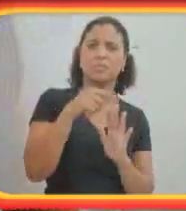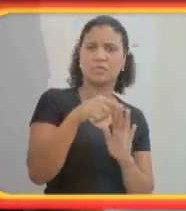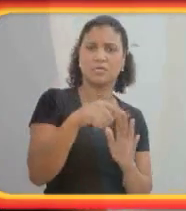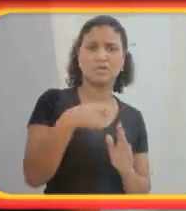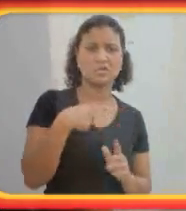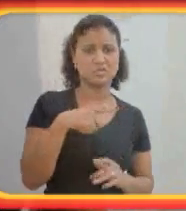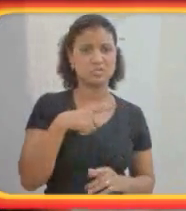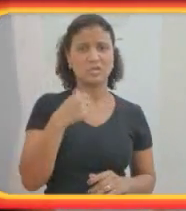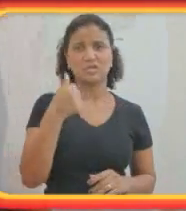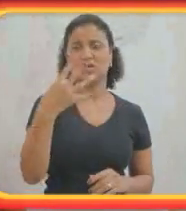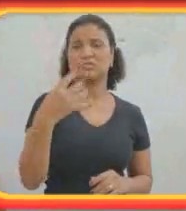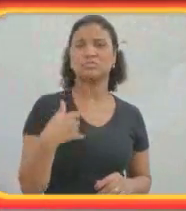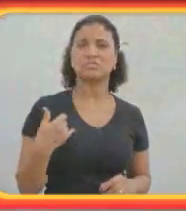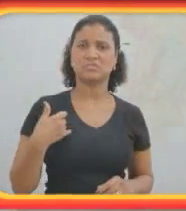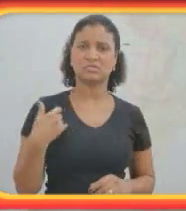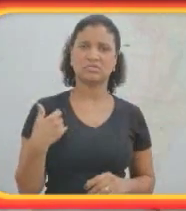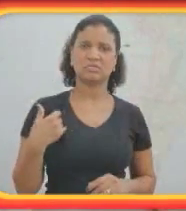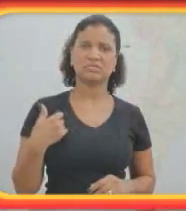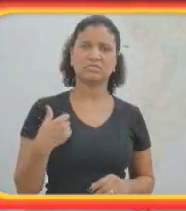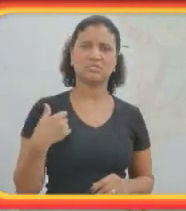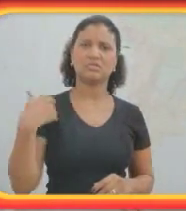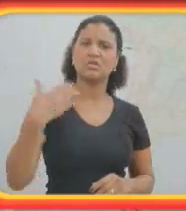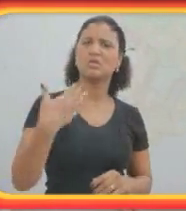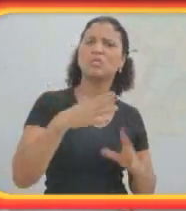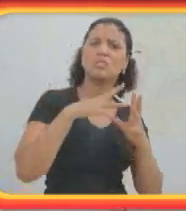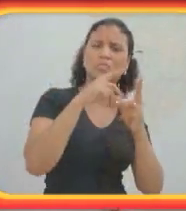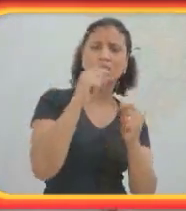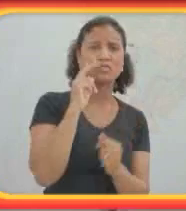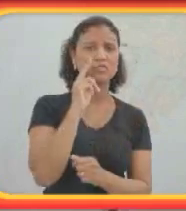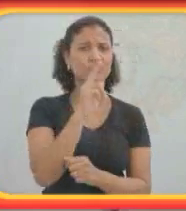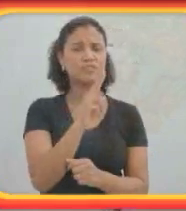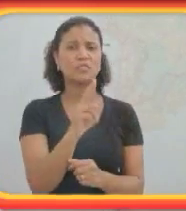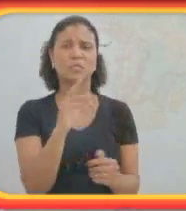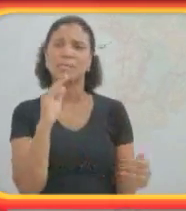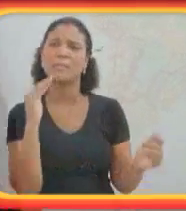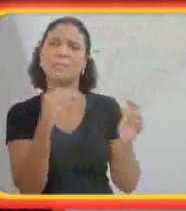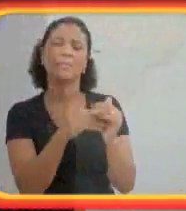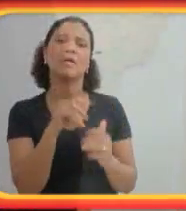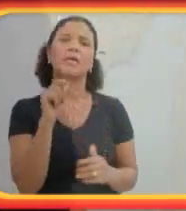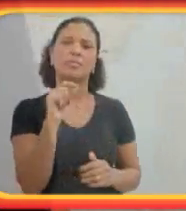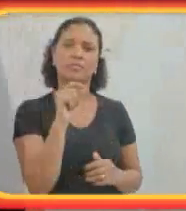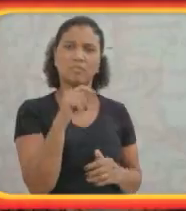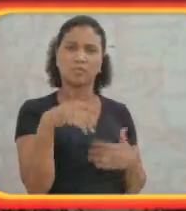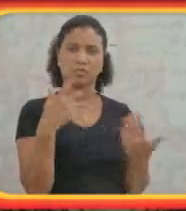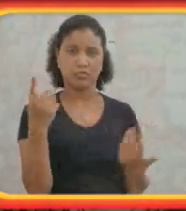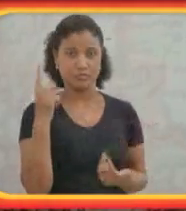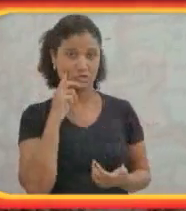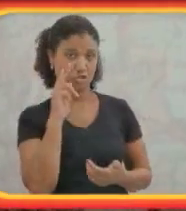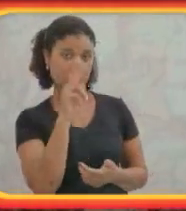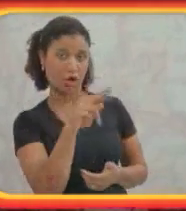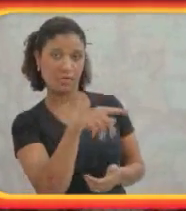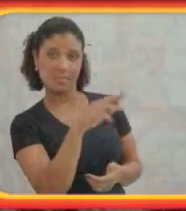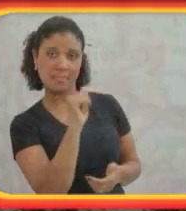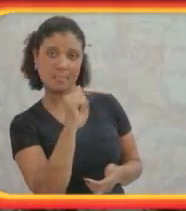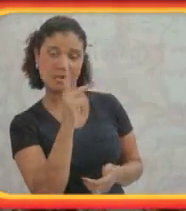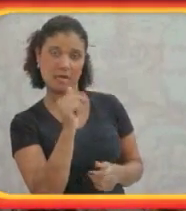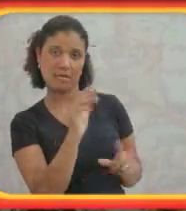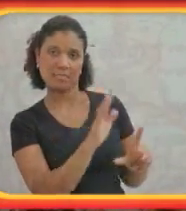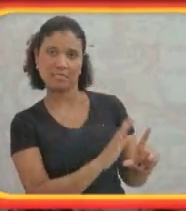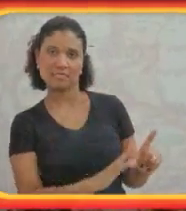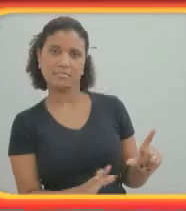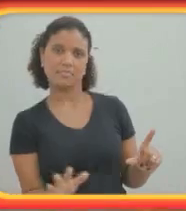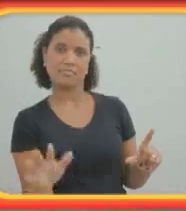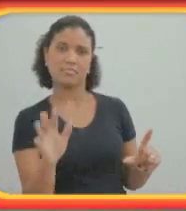de dirigir todas as estradas do mundo e de ver o máximo que eu pudesse desse mundo. Quando você olha este mapa, tudo marcado em